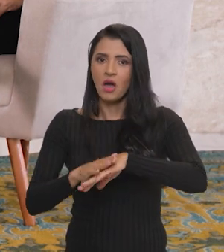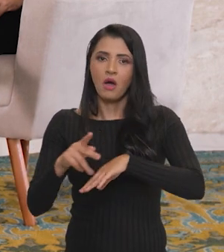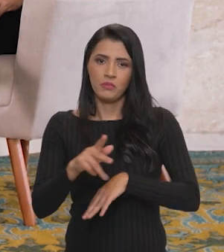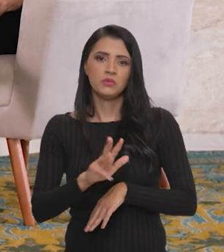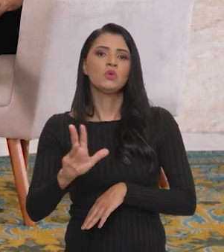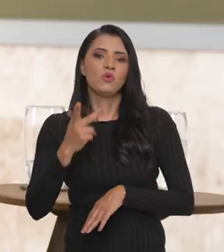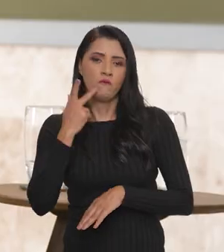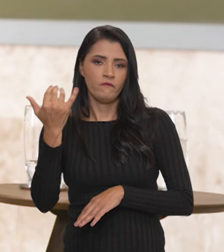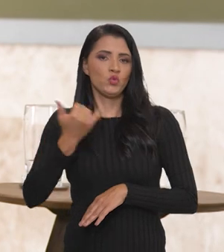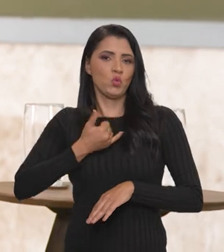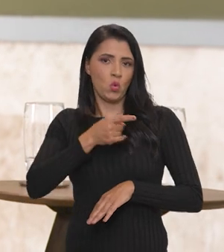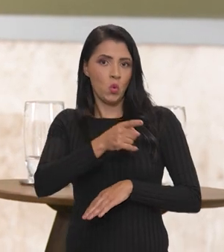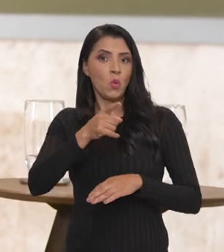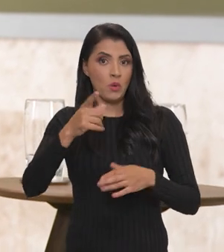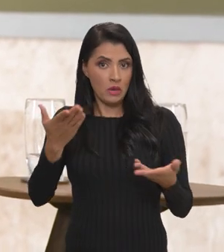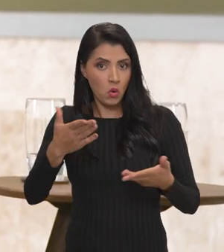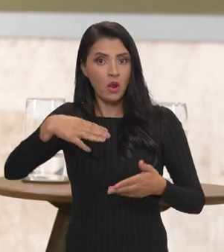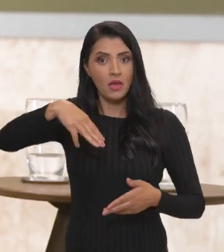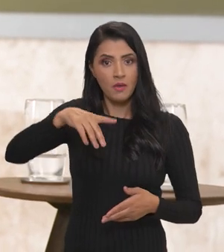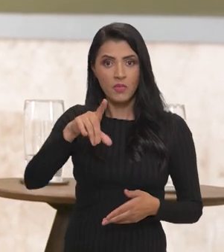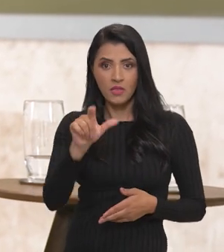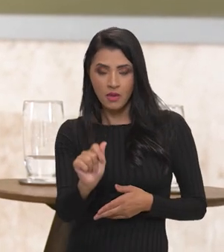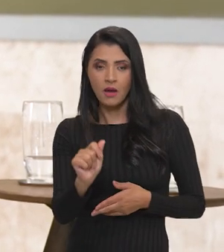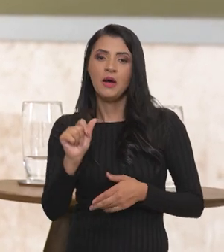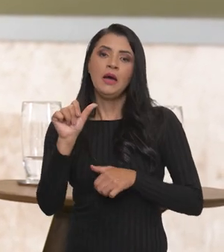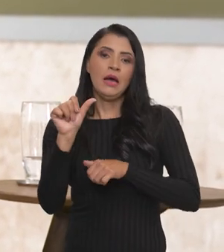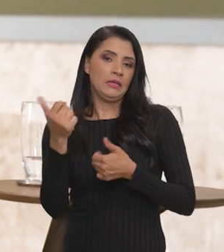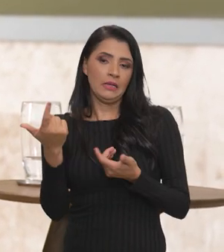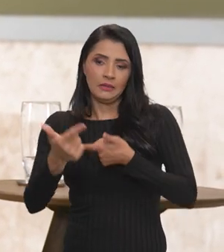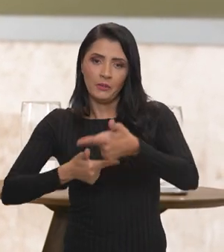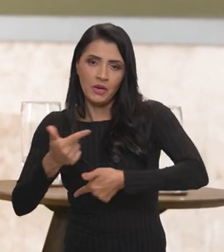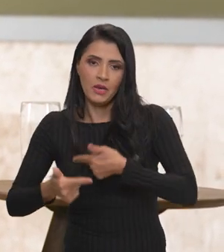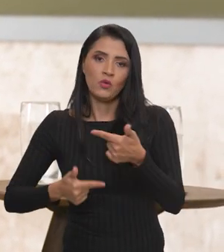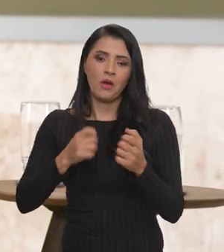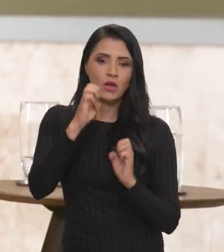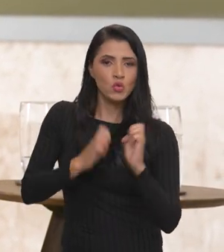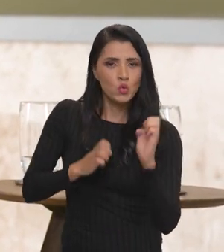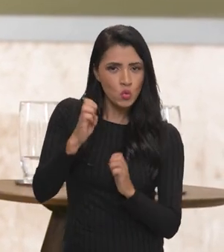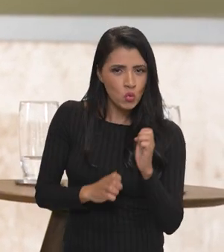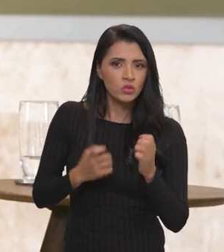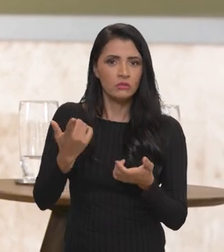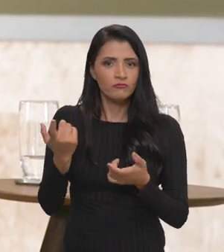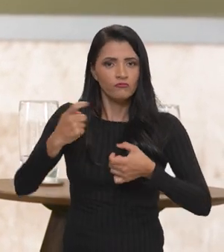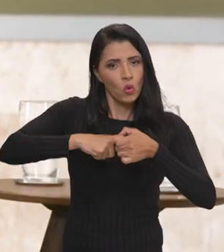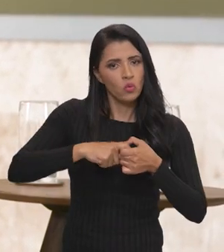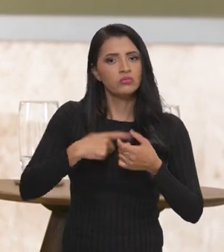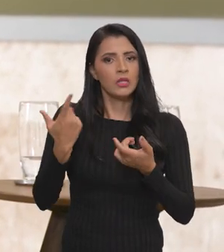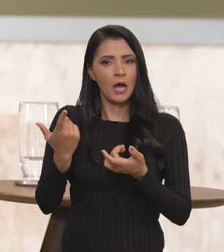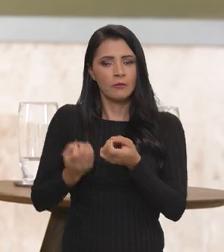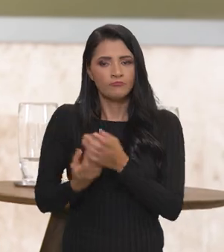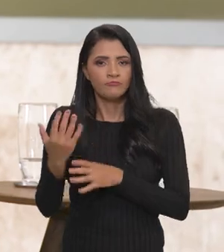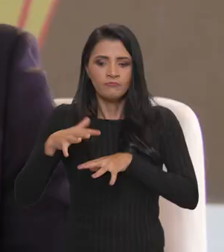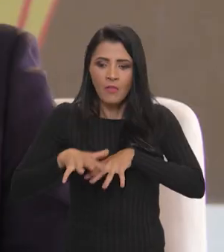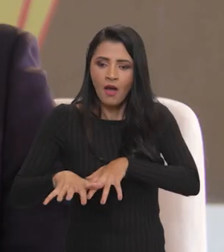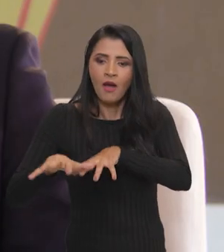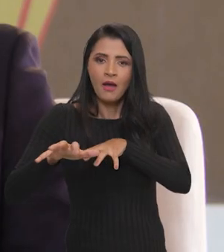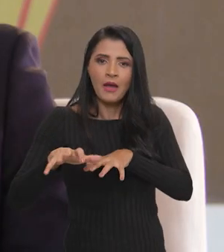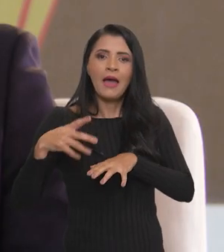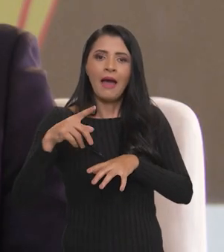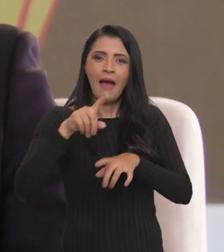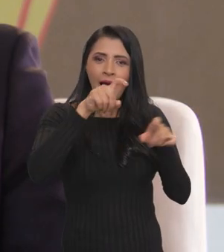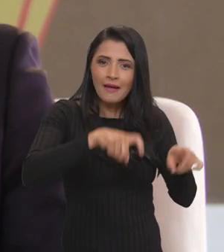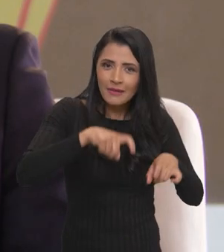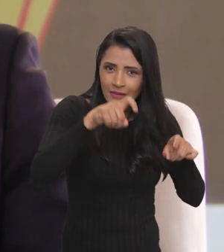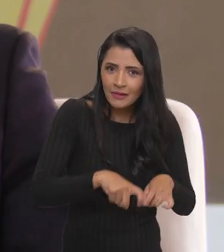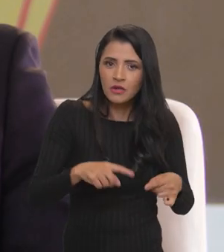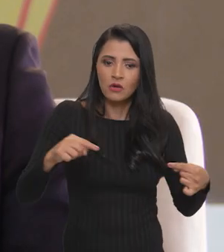comando do nosso presidente Lula. Então, quando a gente tem o MDA, a gente está trabalhando com a Abimac, com todas as indústrias para voltar a produzir maquinários